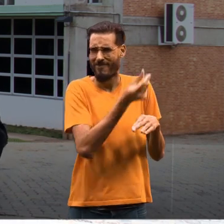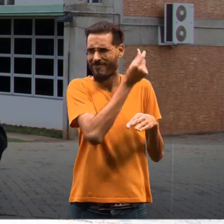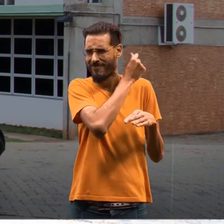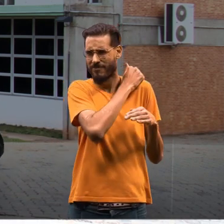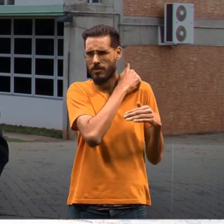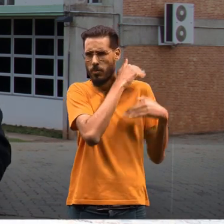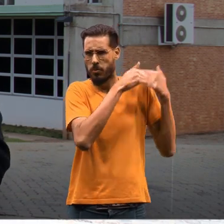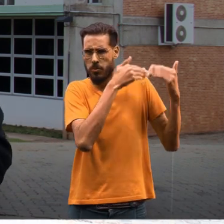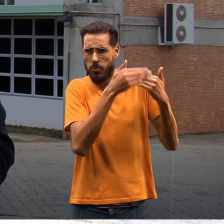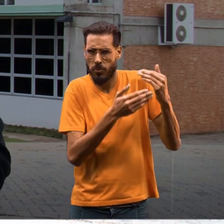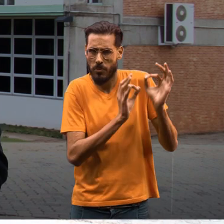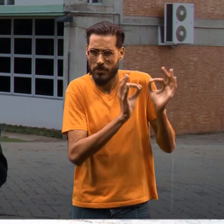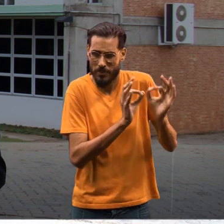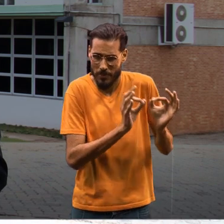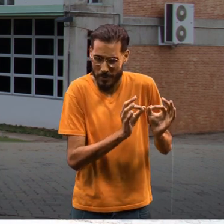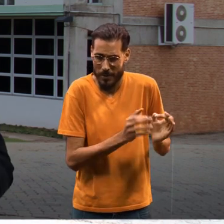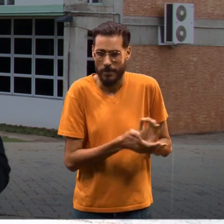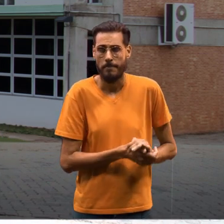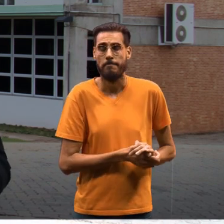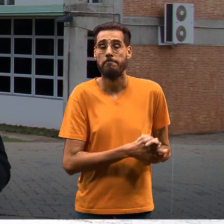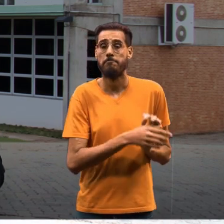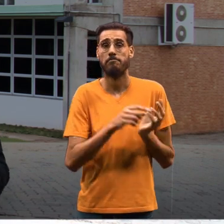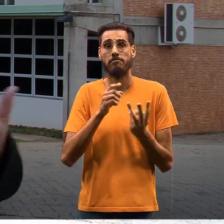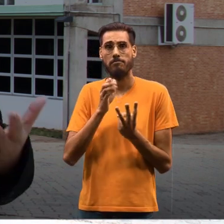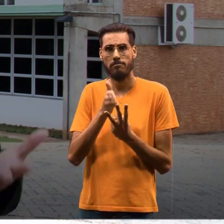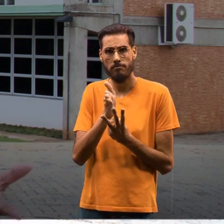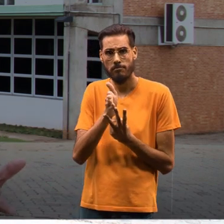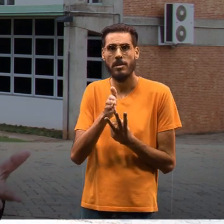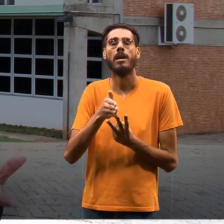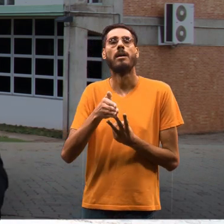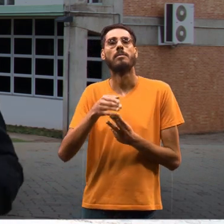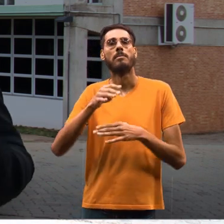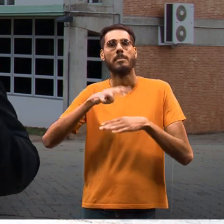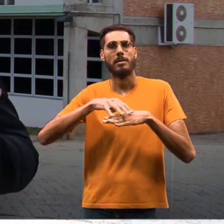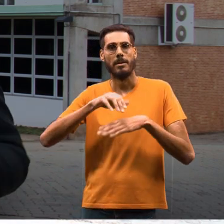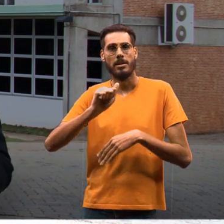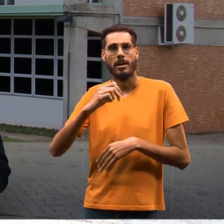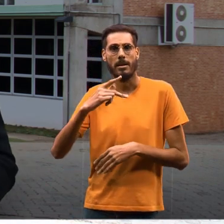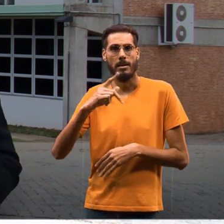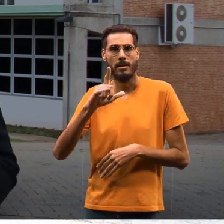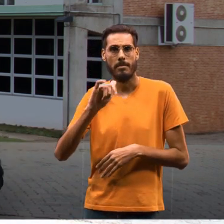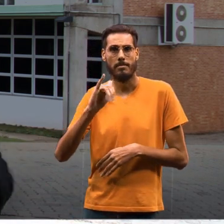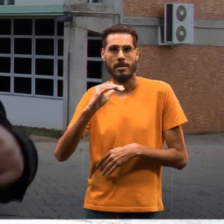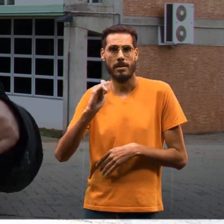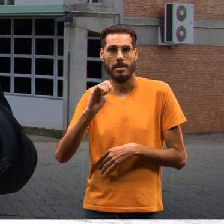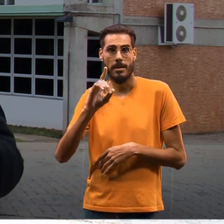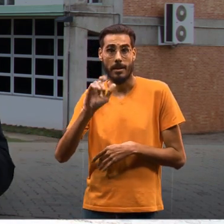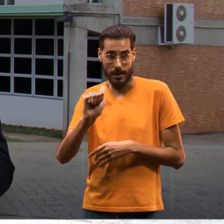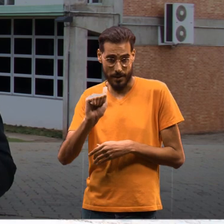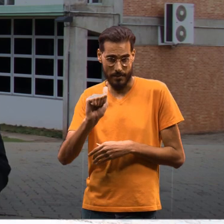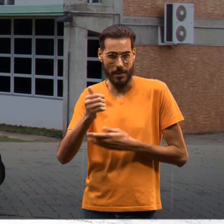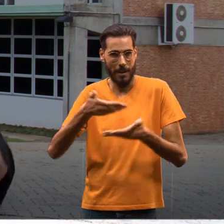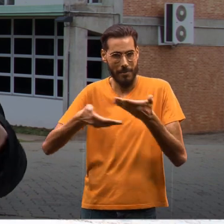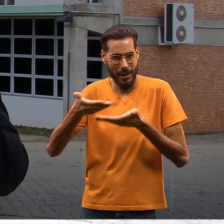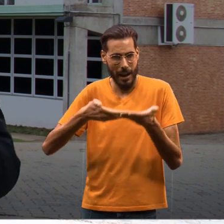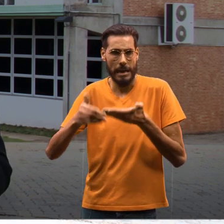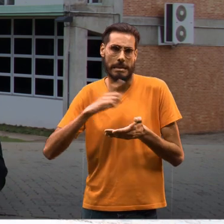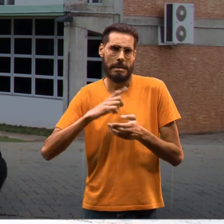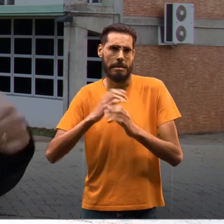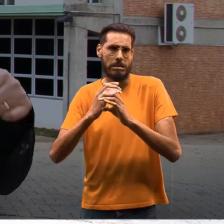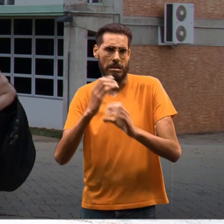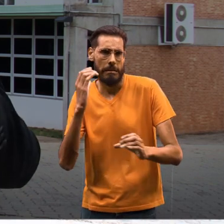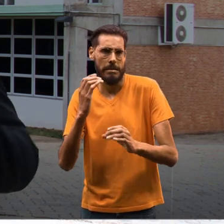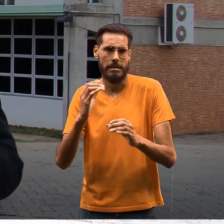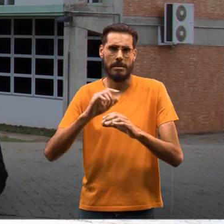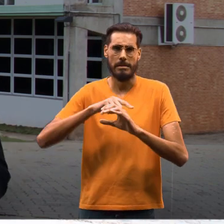matemática que é ensinada em sala de aula, a matemática aplicada. Aí, dentro da matemática aplicada, aí nós temos a engenharia, as